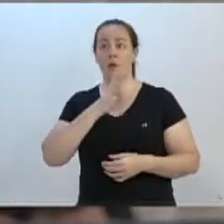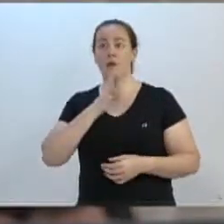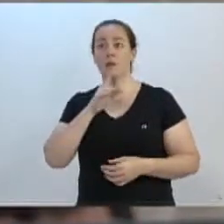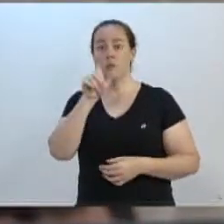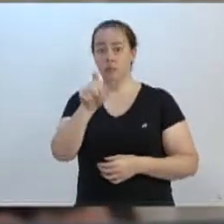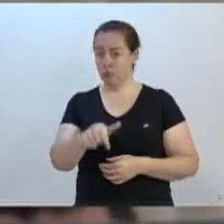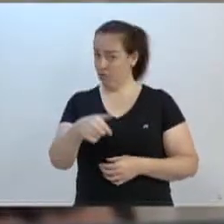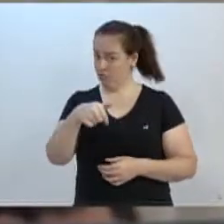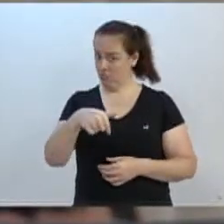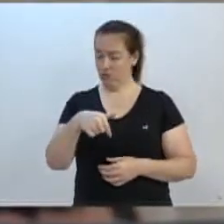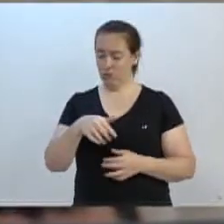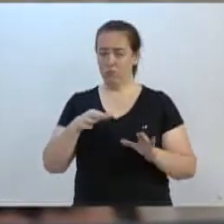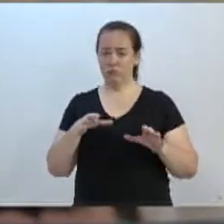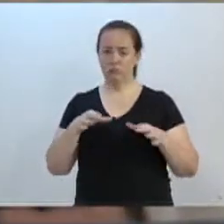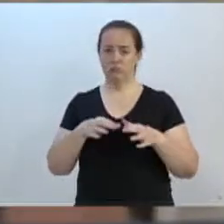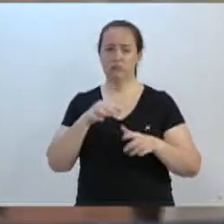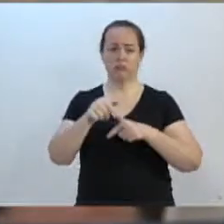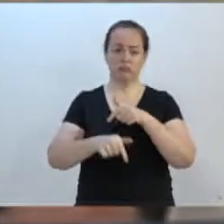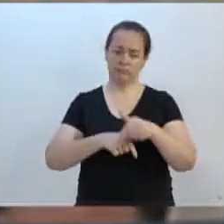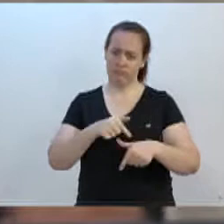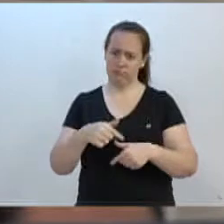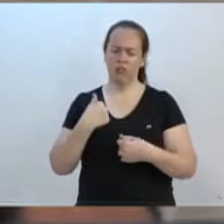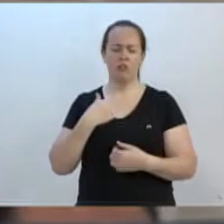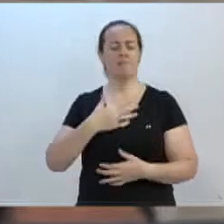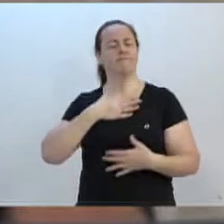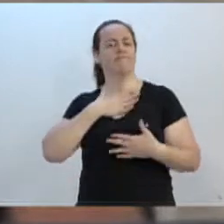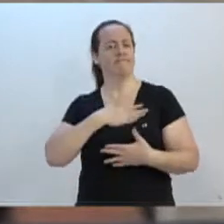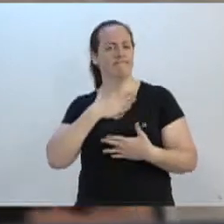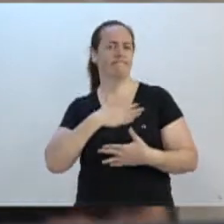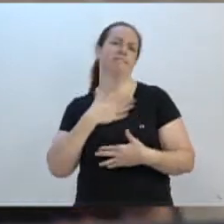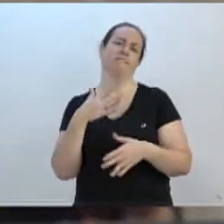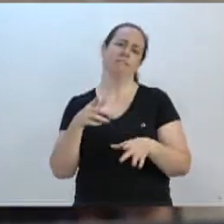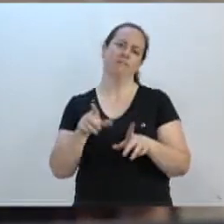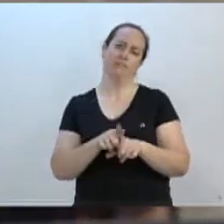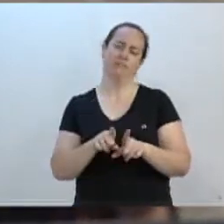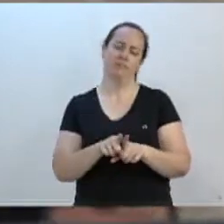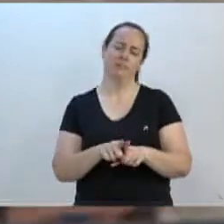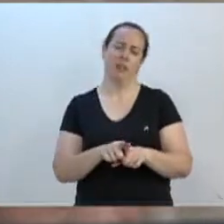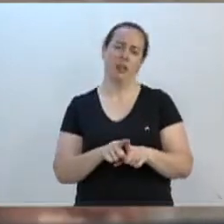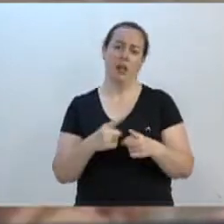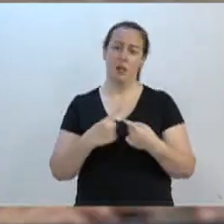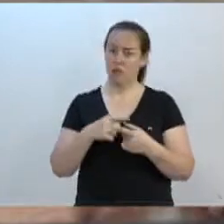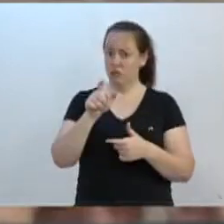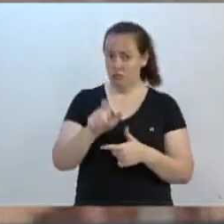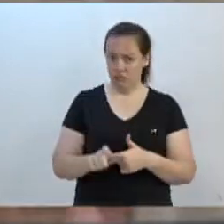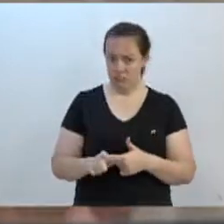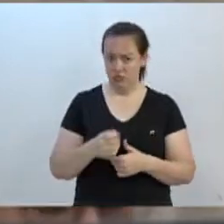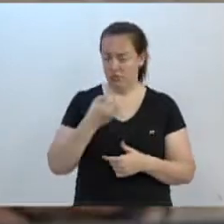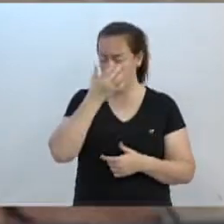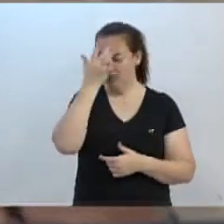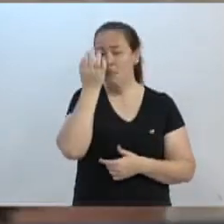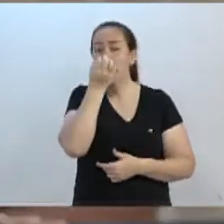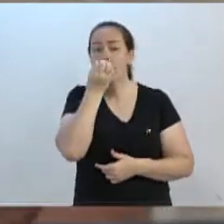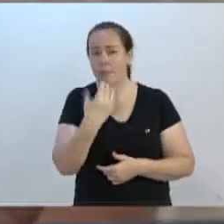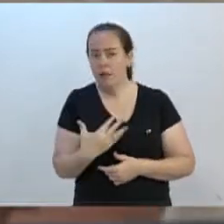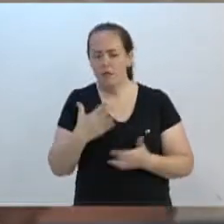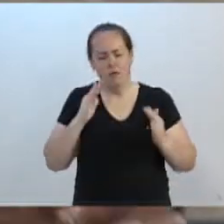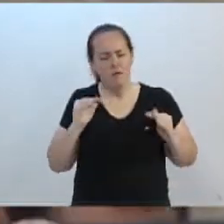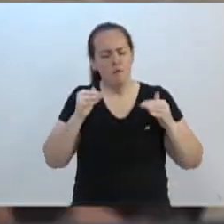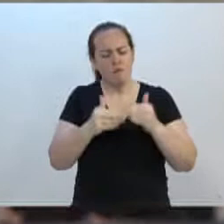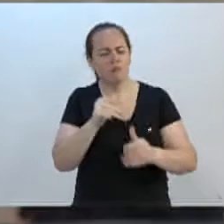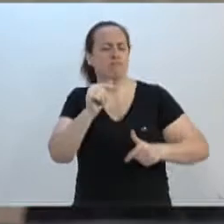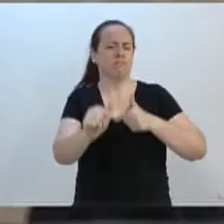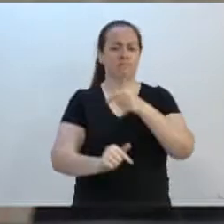nesse parlamento, e tive um grande prazer mesmo, sabe, porque o senhor é uma pessoa do bem que focou no